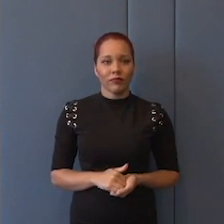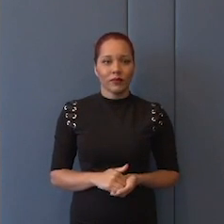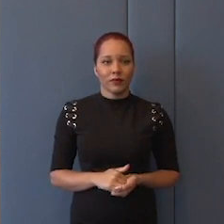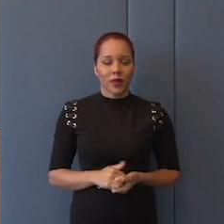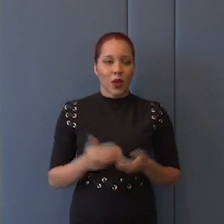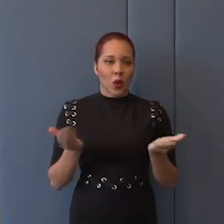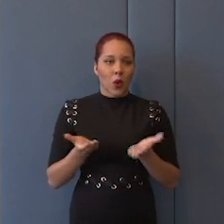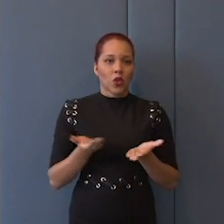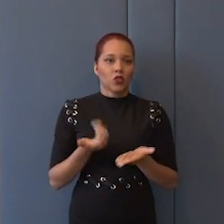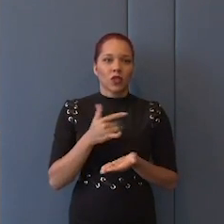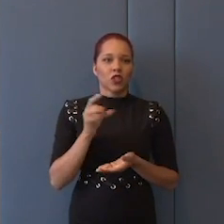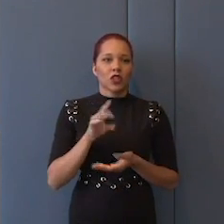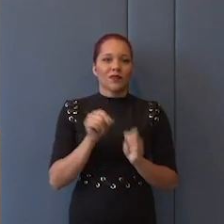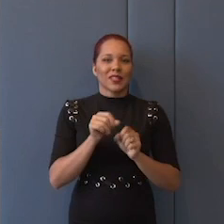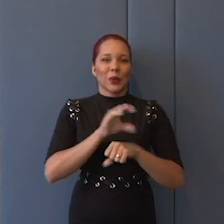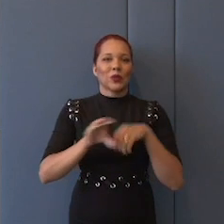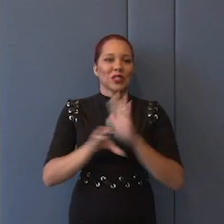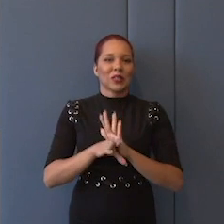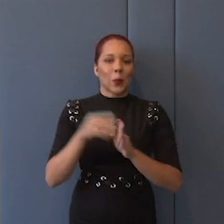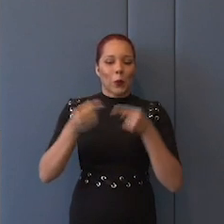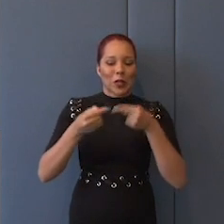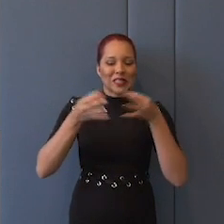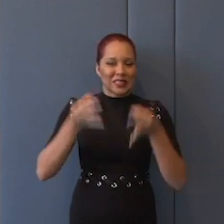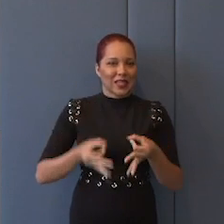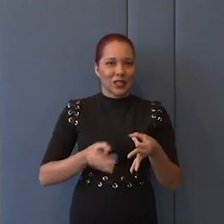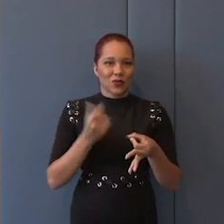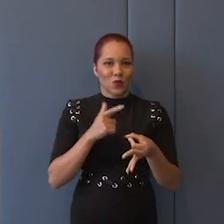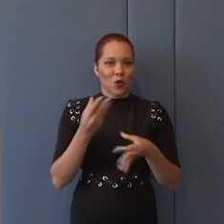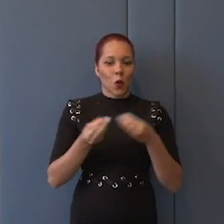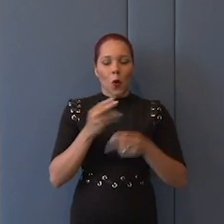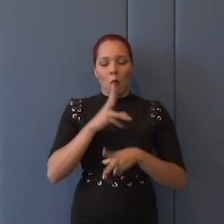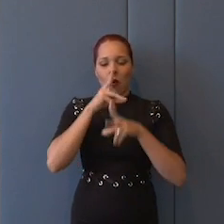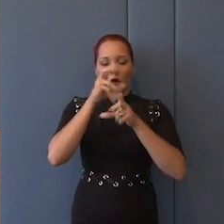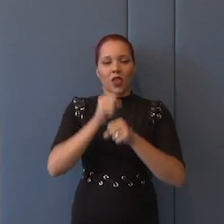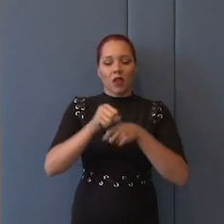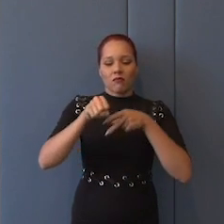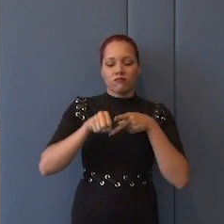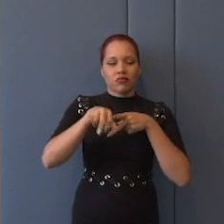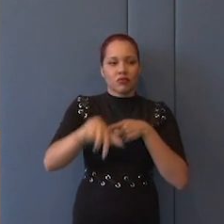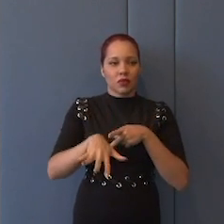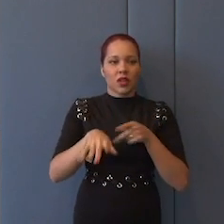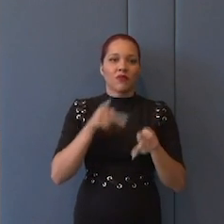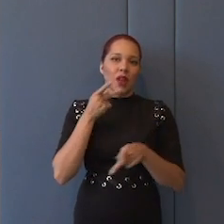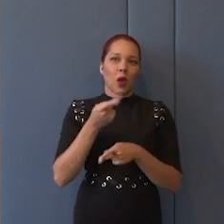Hoje, se fosse fazer uma Constituição politicamente correta, não iam falar de poder que emana do povo, iam falar... Bem,